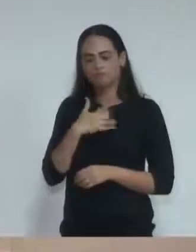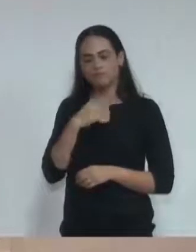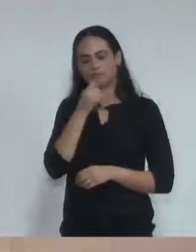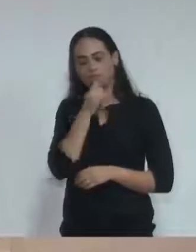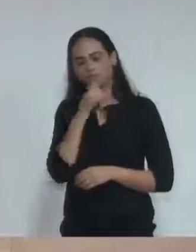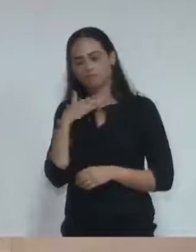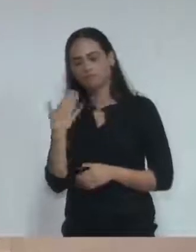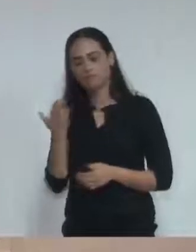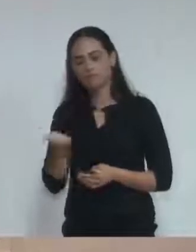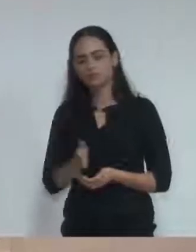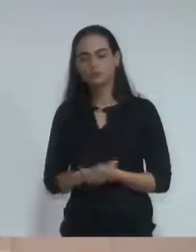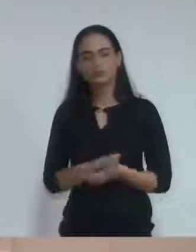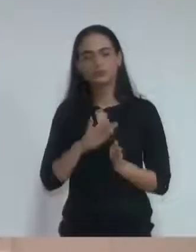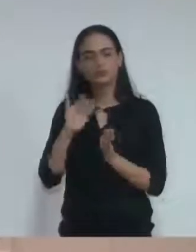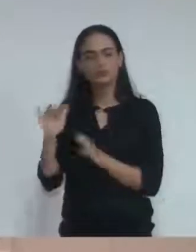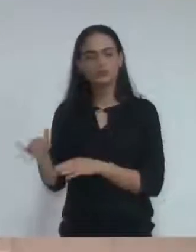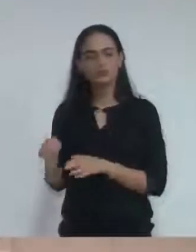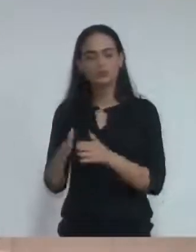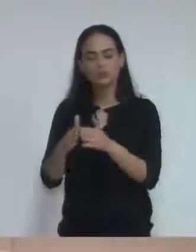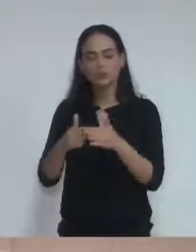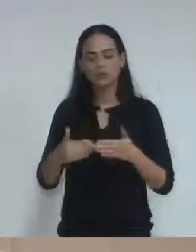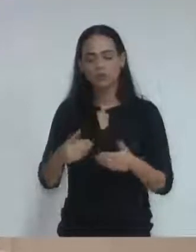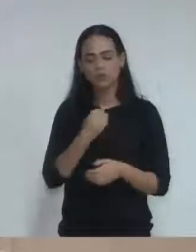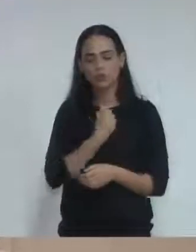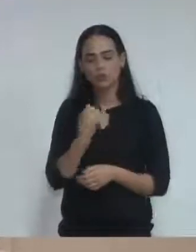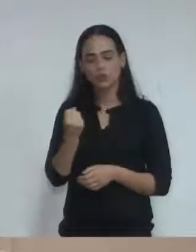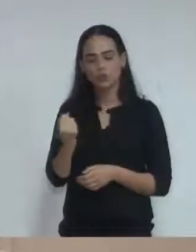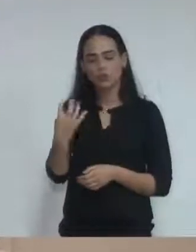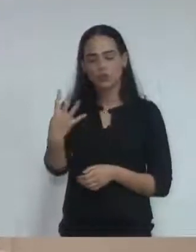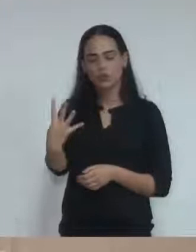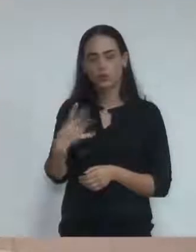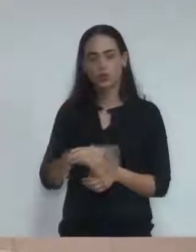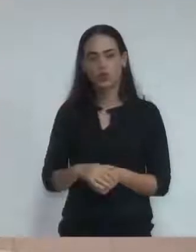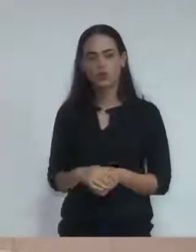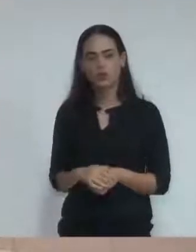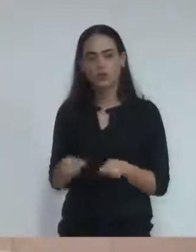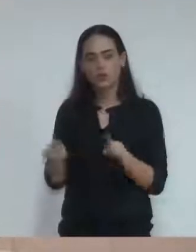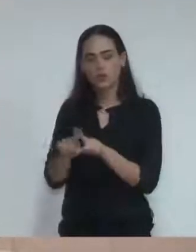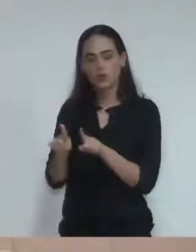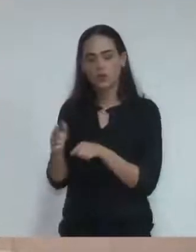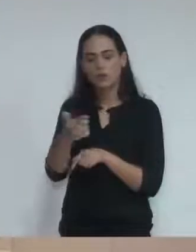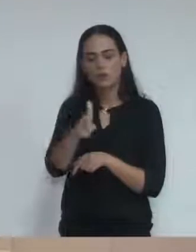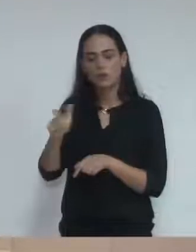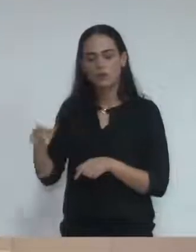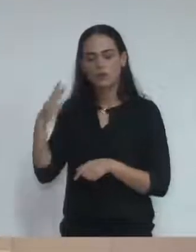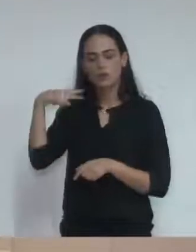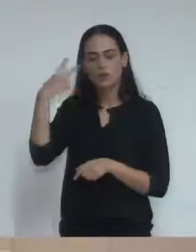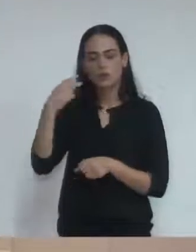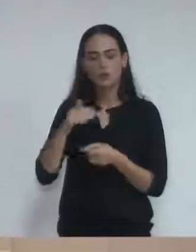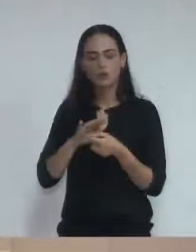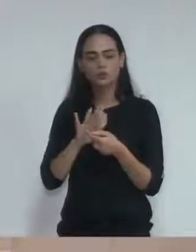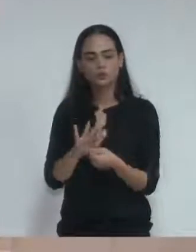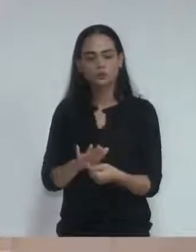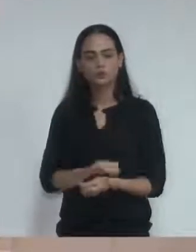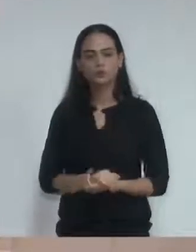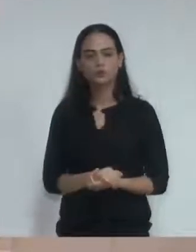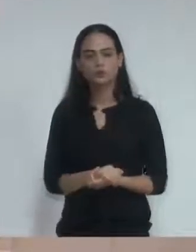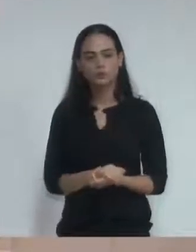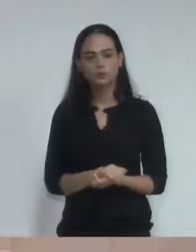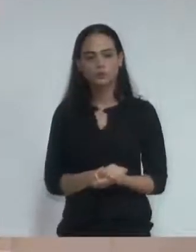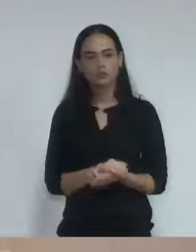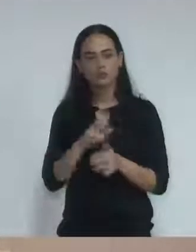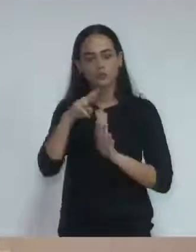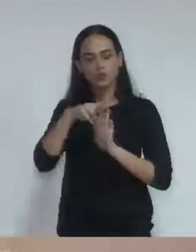Moção número 84. Autoria, vereador Paulinho Palmeiras, subscrito pelos demais vereadores. A Câmara de Vereadores de Vinheta apresenta, nos termos